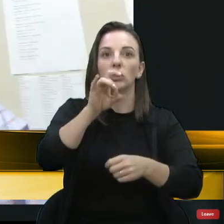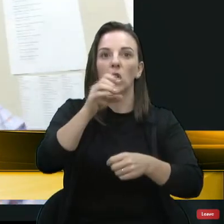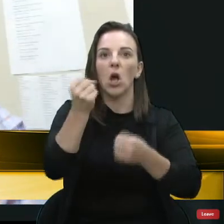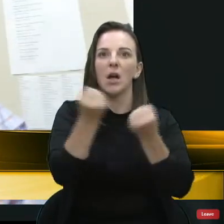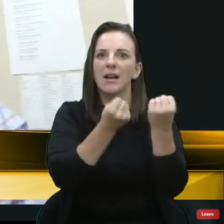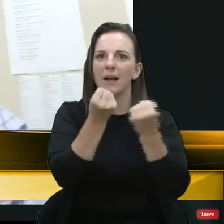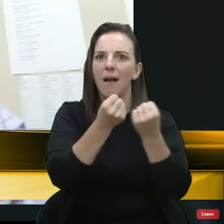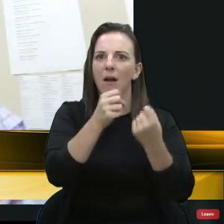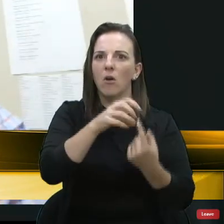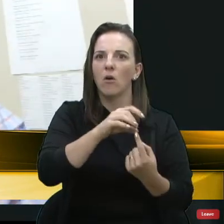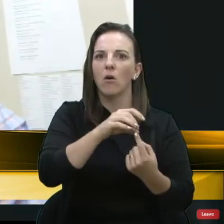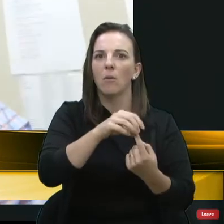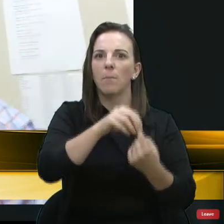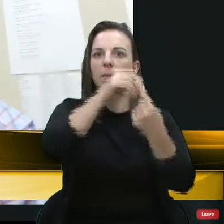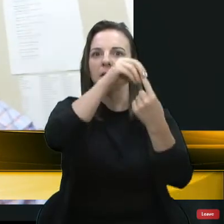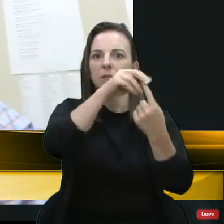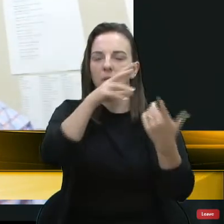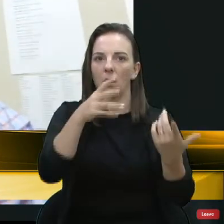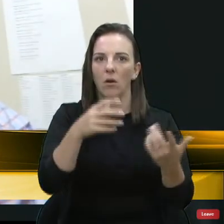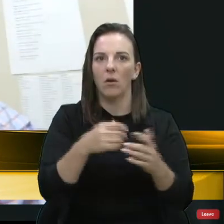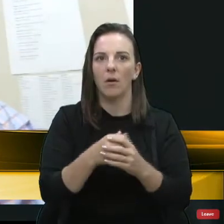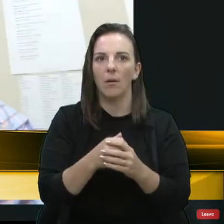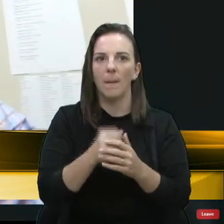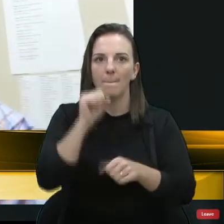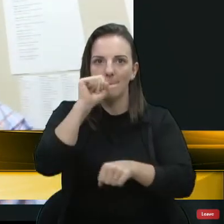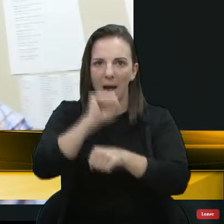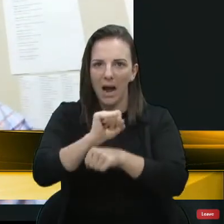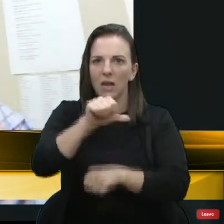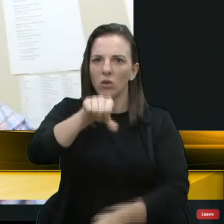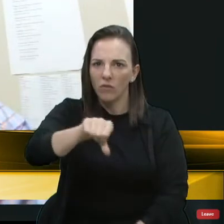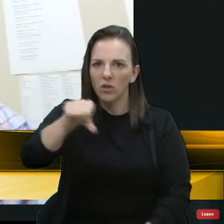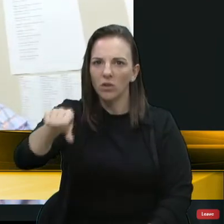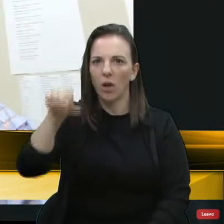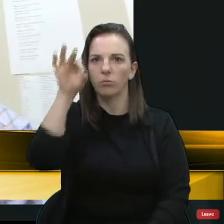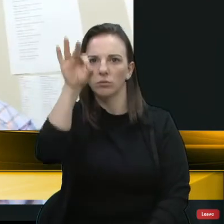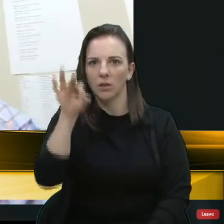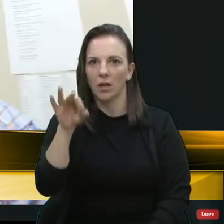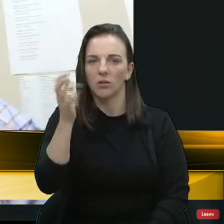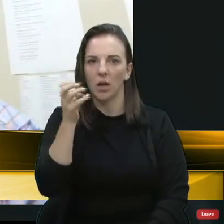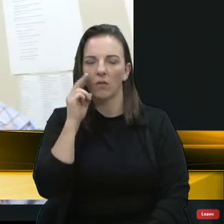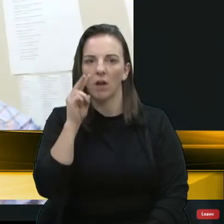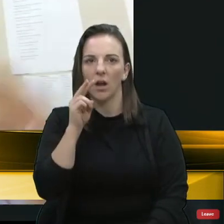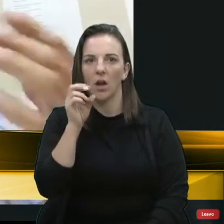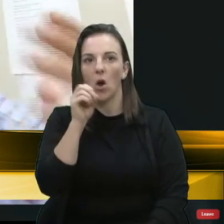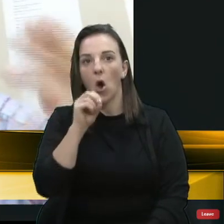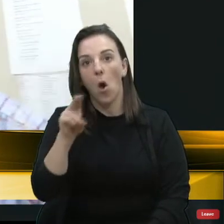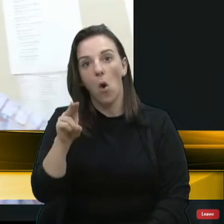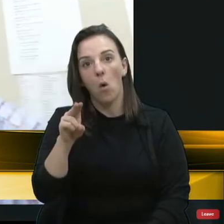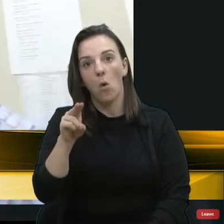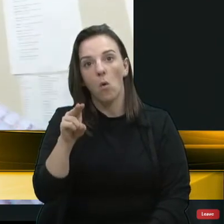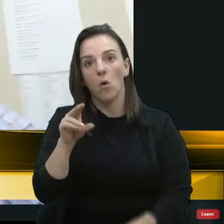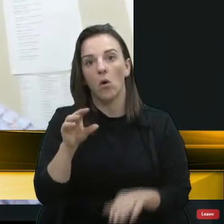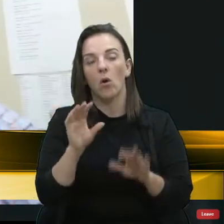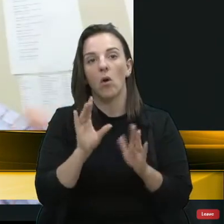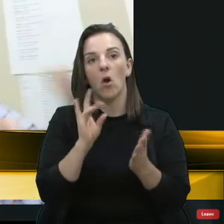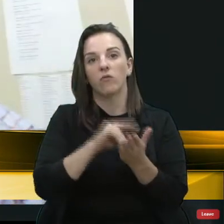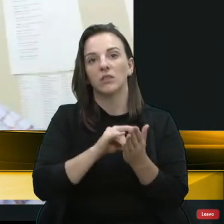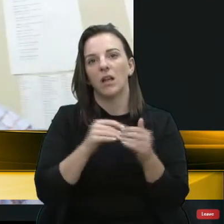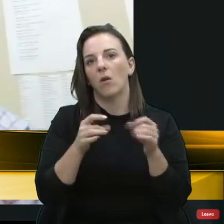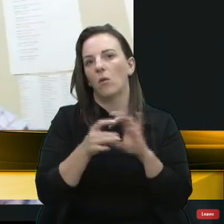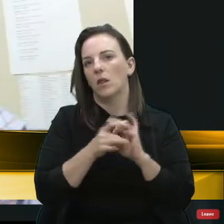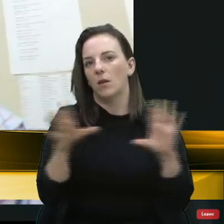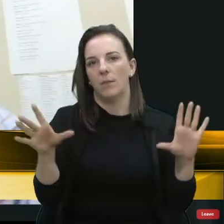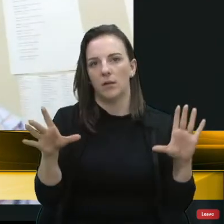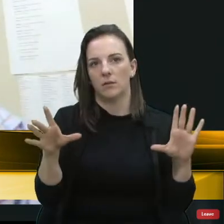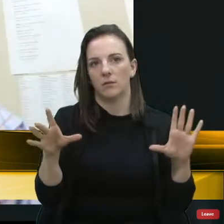essencial, enfim, mas para 99% ou, de fato, libera, nem que seja